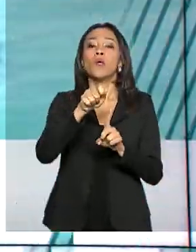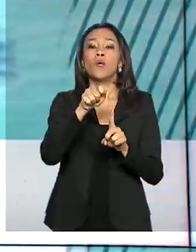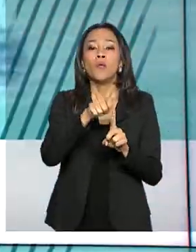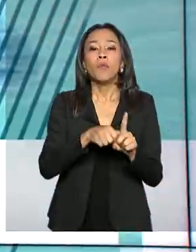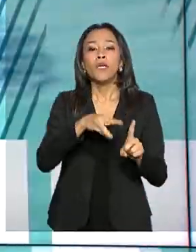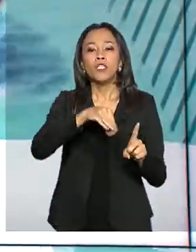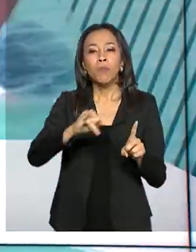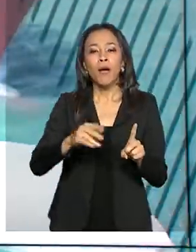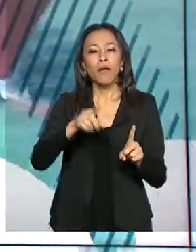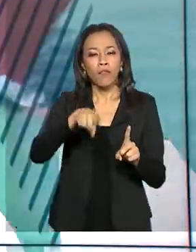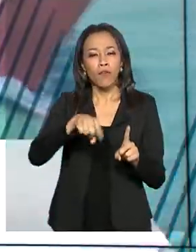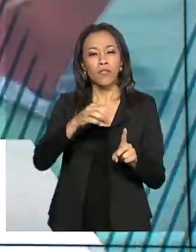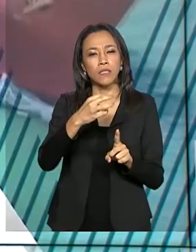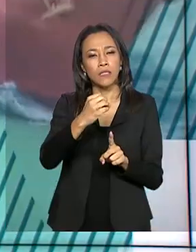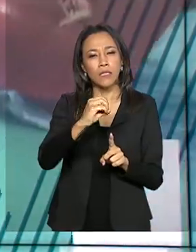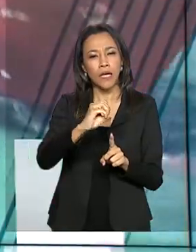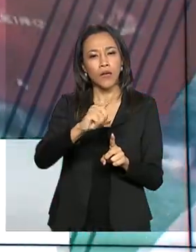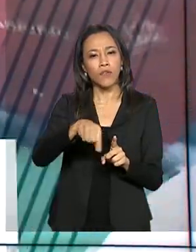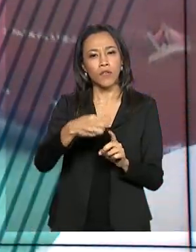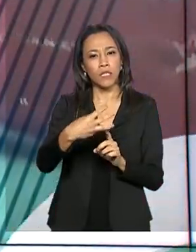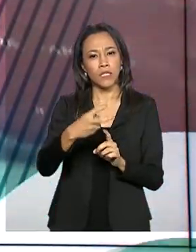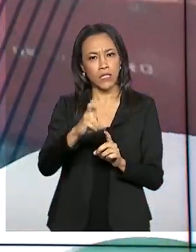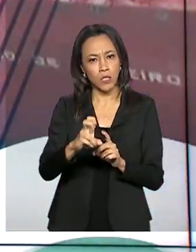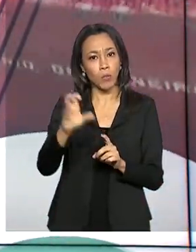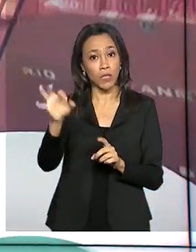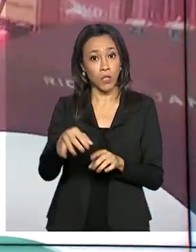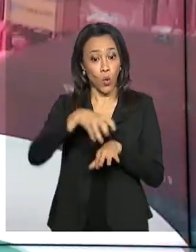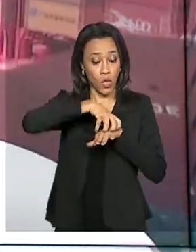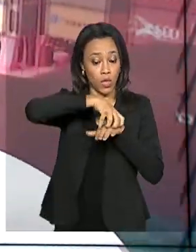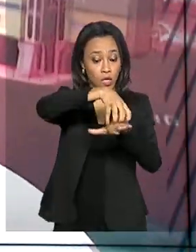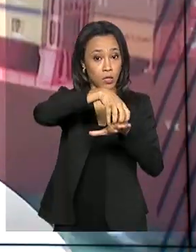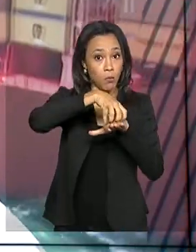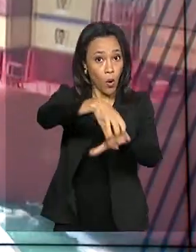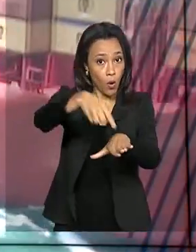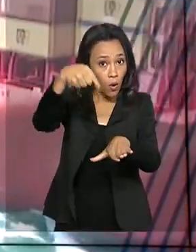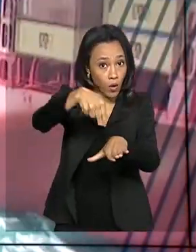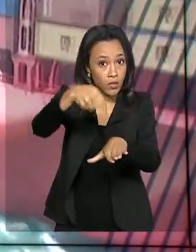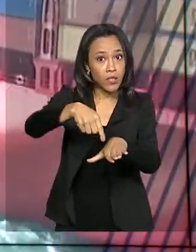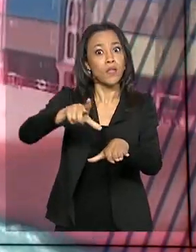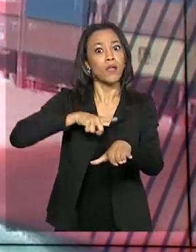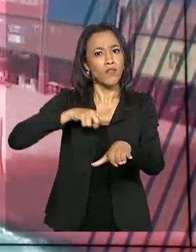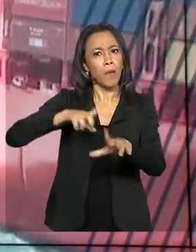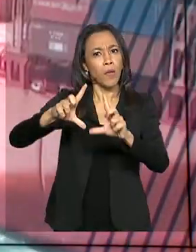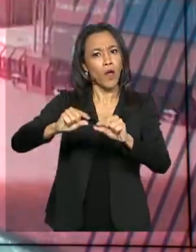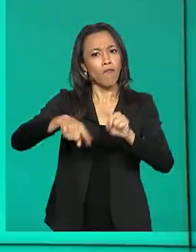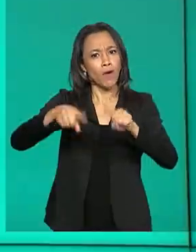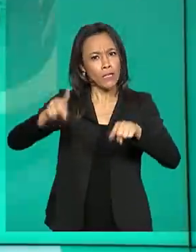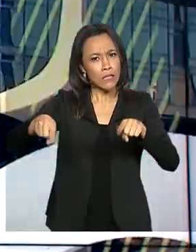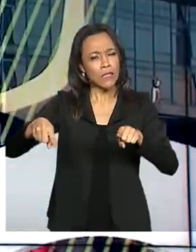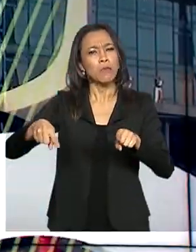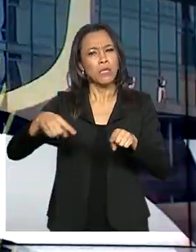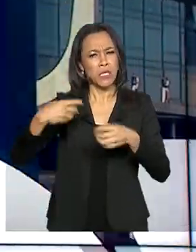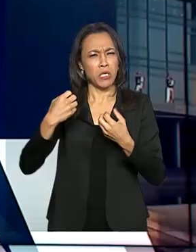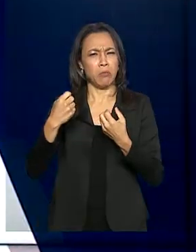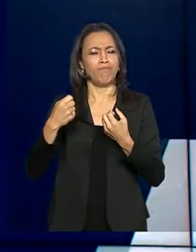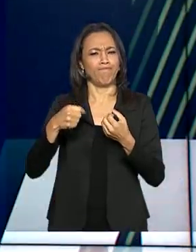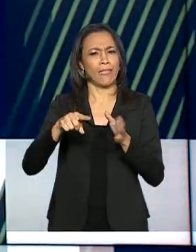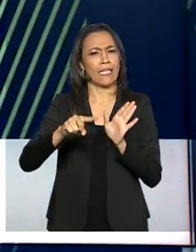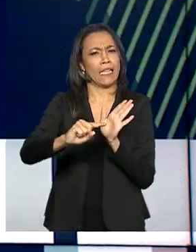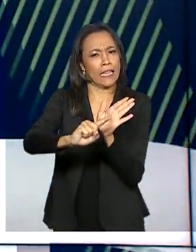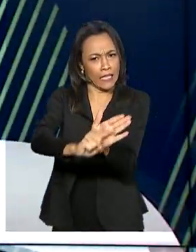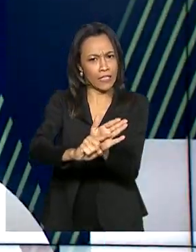,35%. O grupo transportes foi o que teve a menor variação e o impacto negativo mais